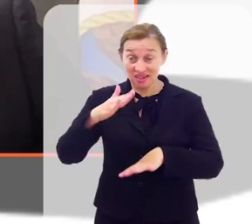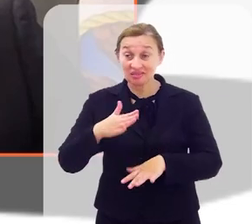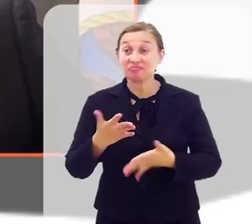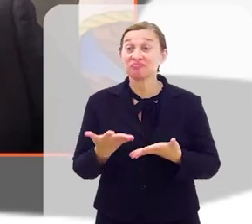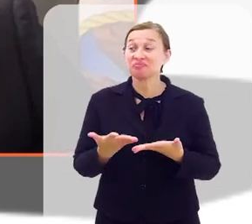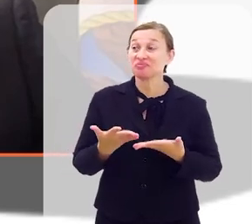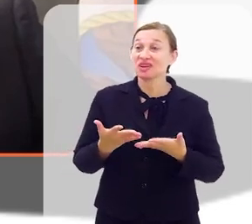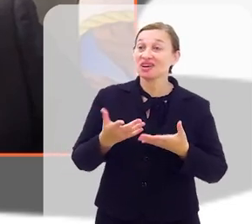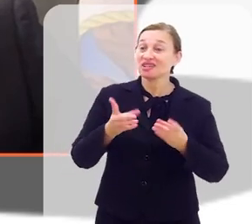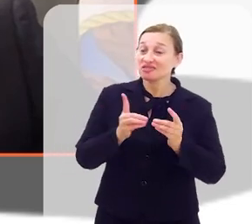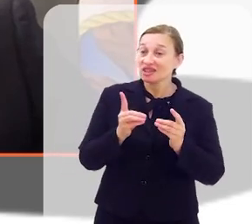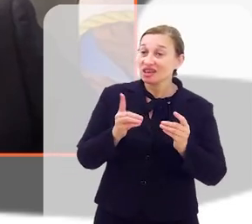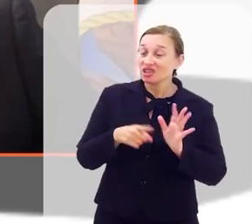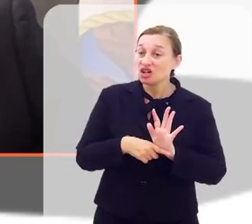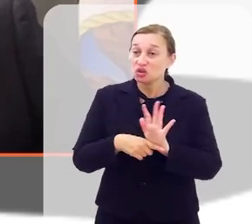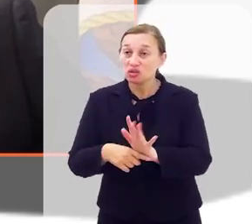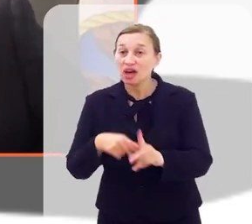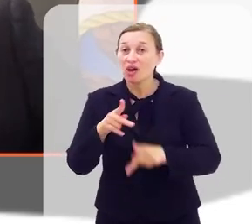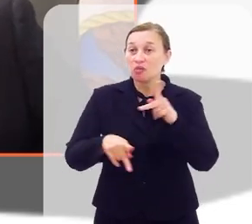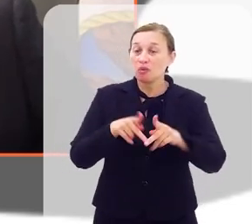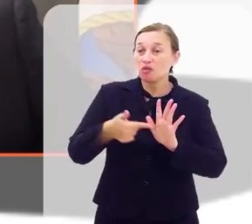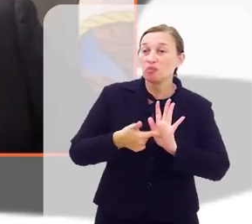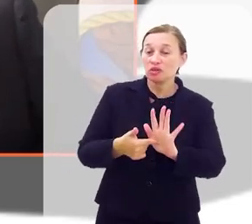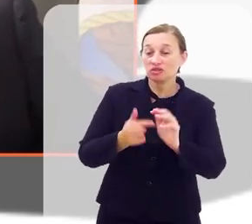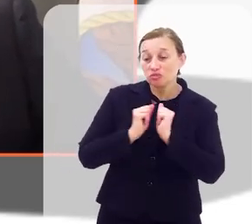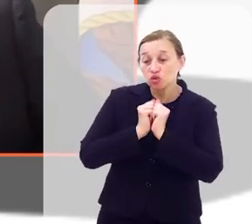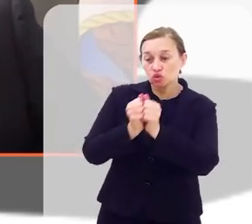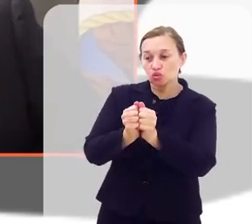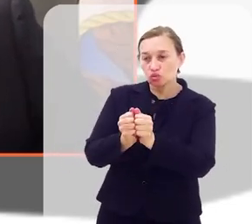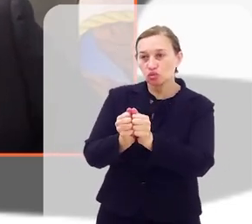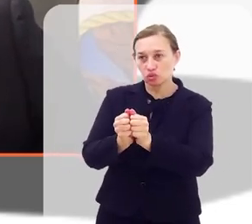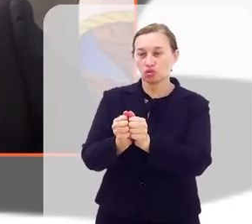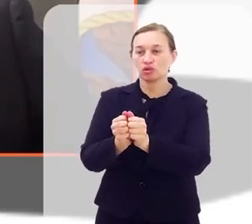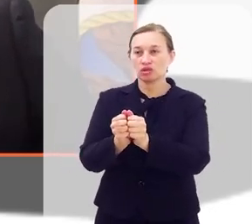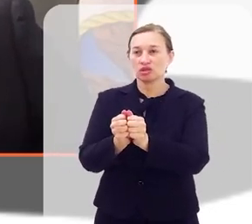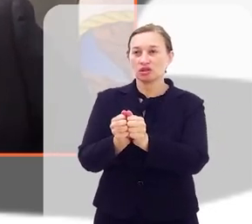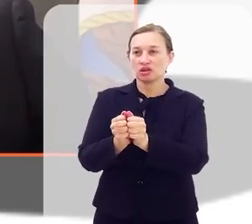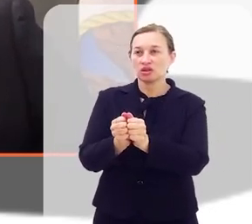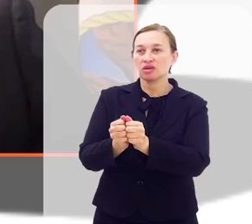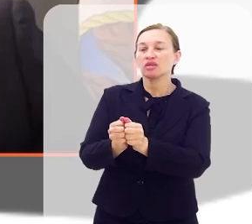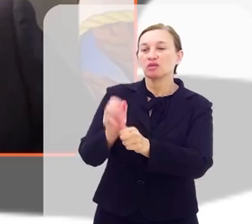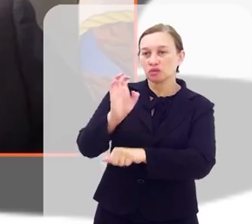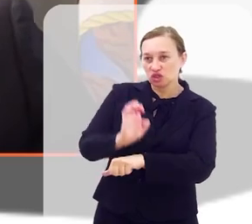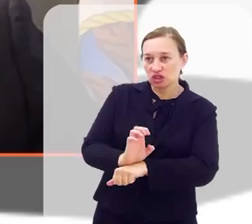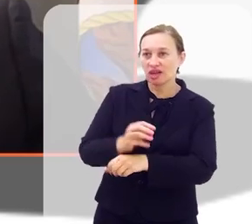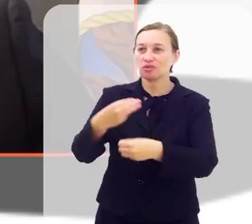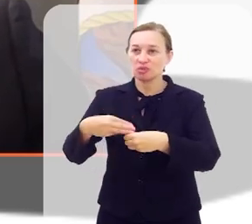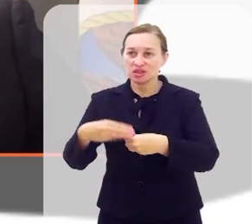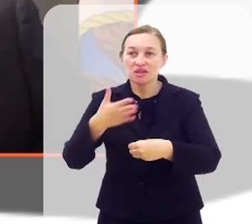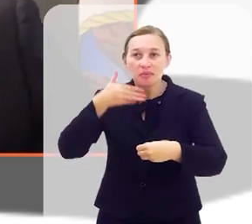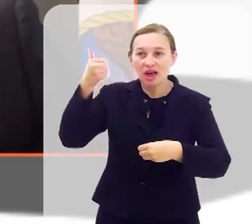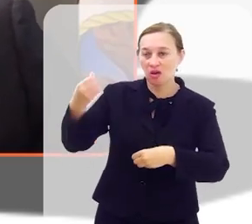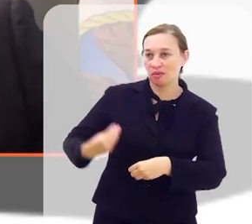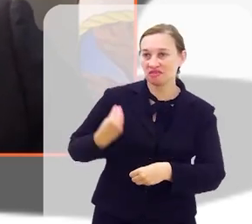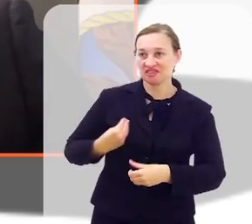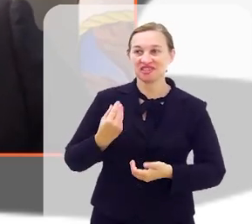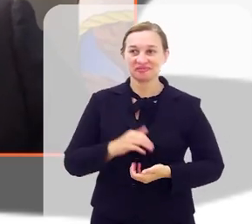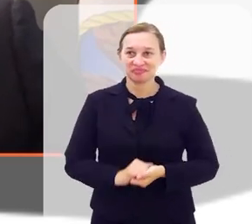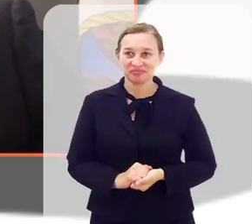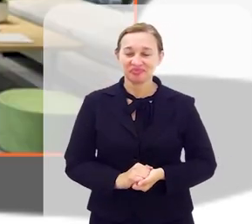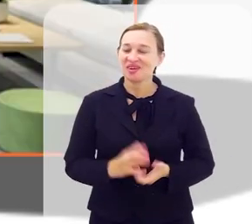de atender a população e mostrar que podemos juntos fazer um Estado, um município cada vez melhor para se viver.